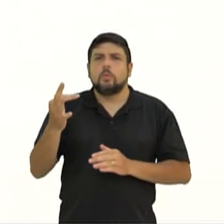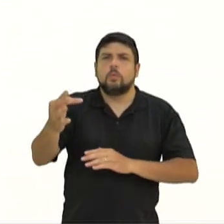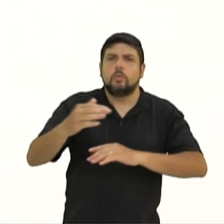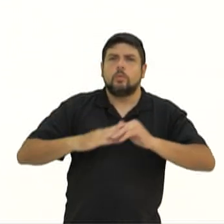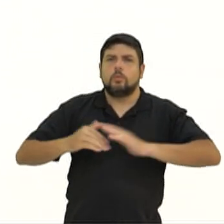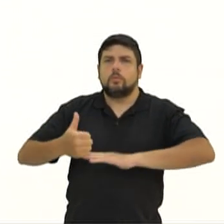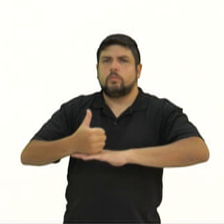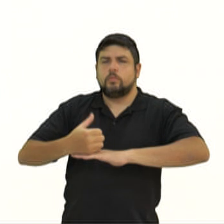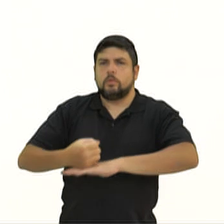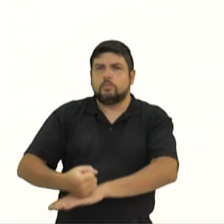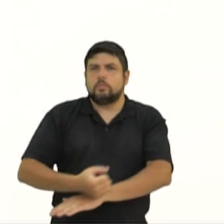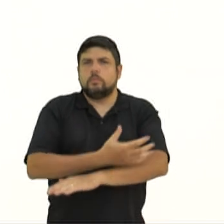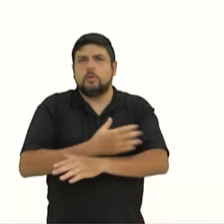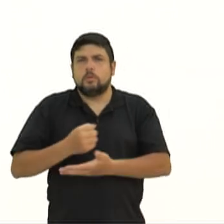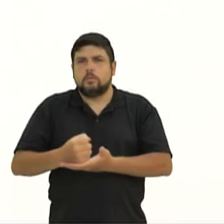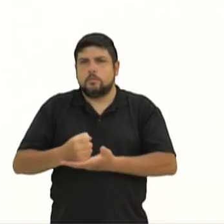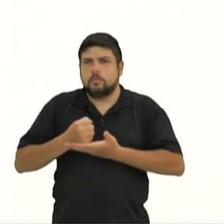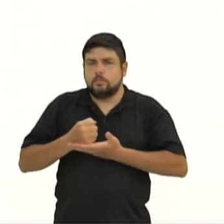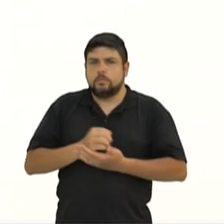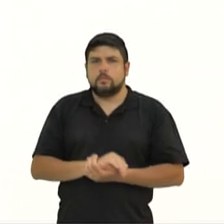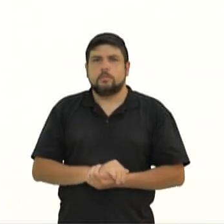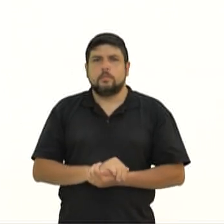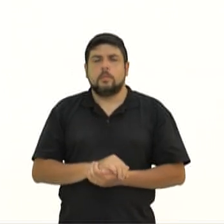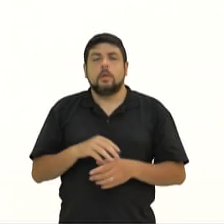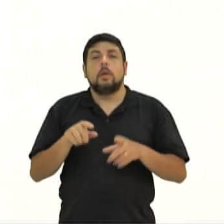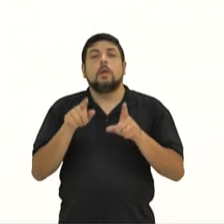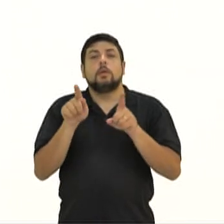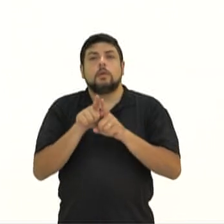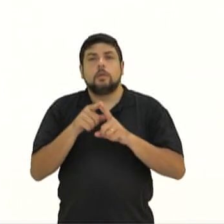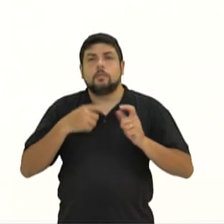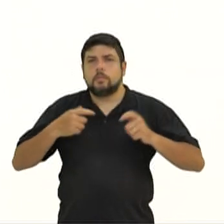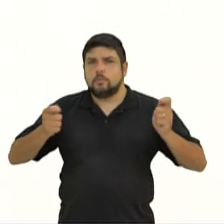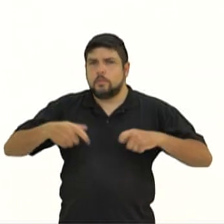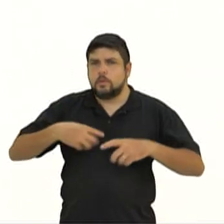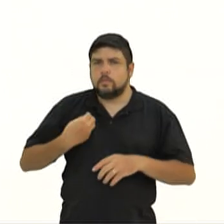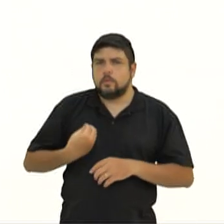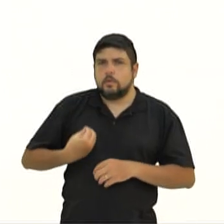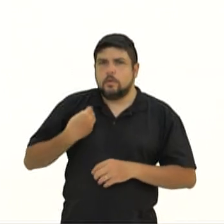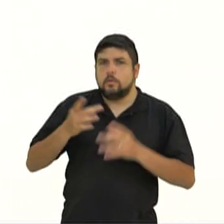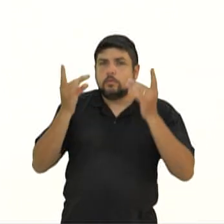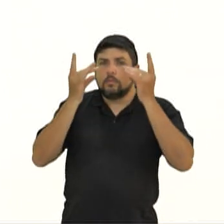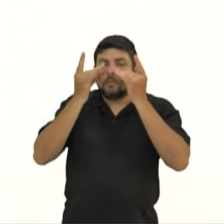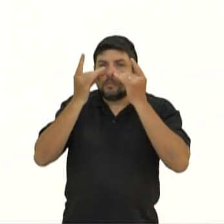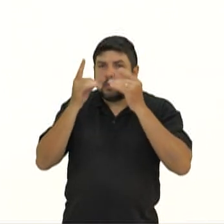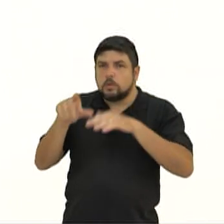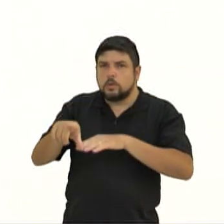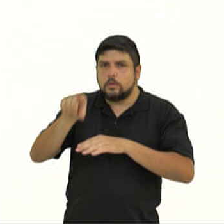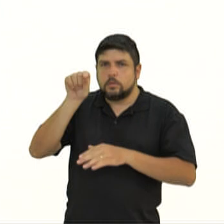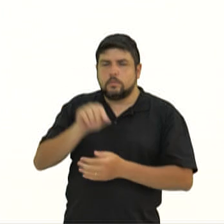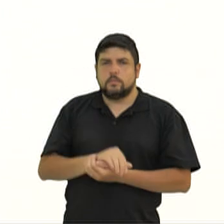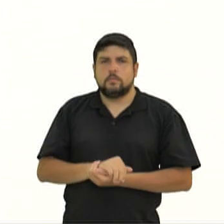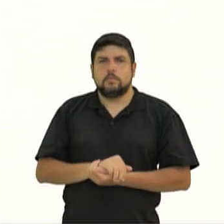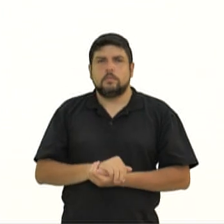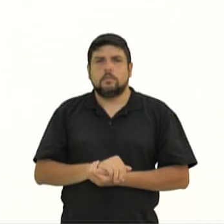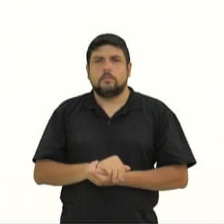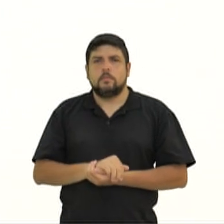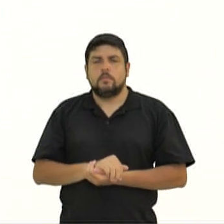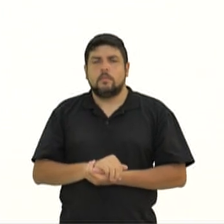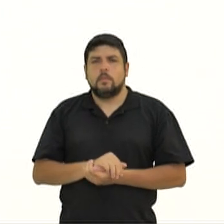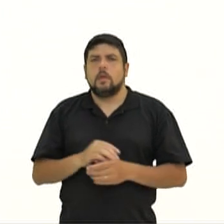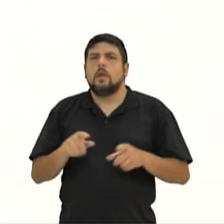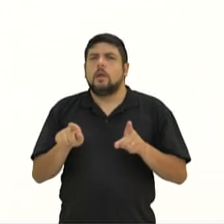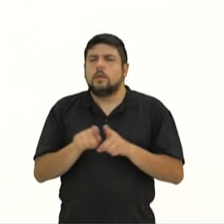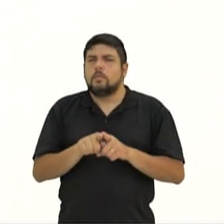emocional de cada pessoa. Além disso, existe a possibilidade de vivenciar a escolha. Nesse trecho, qual é a função da